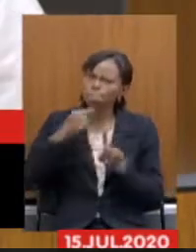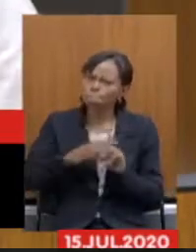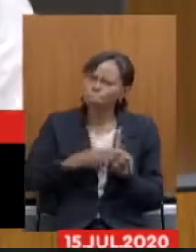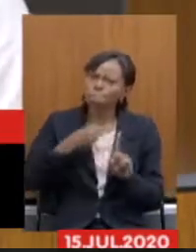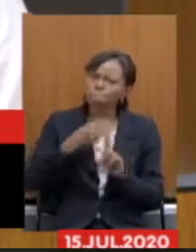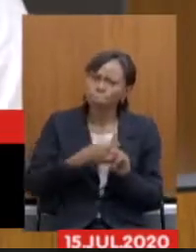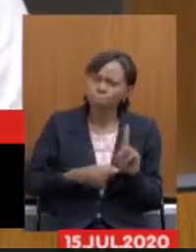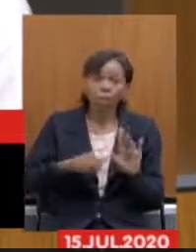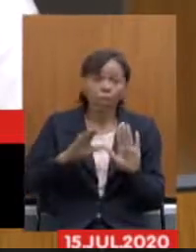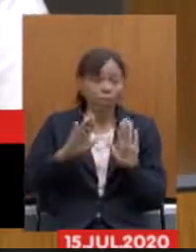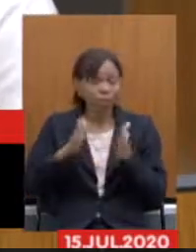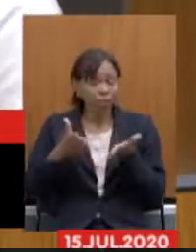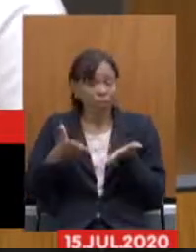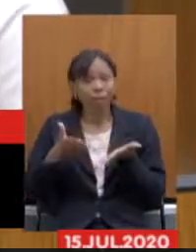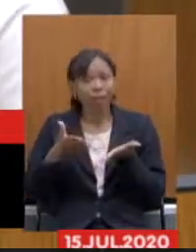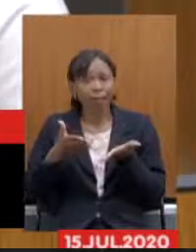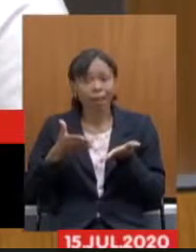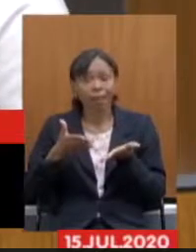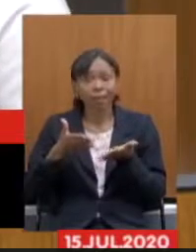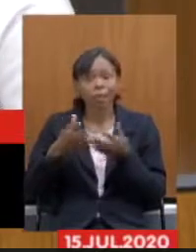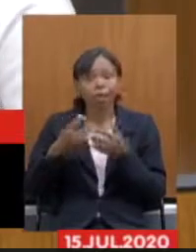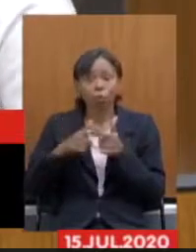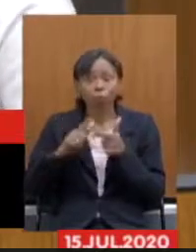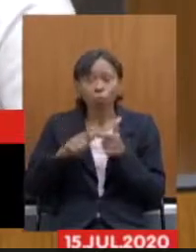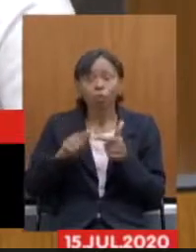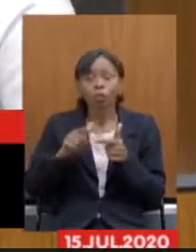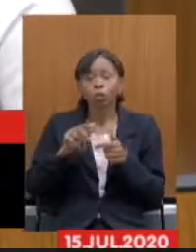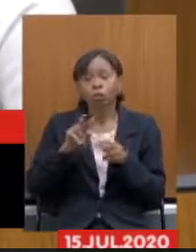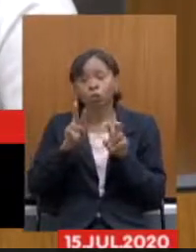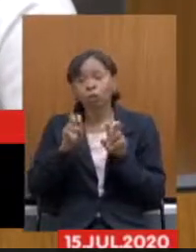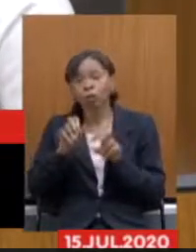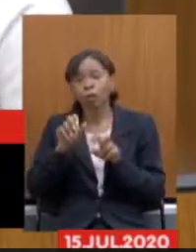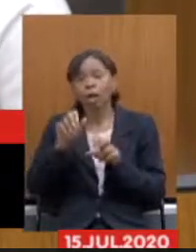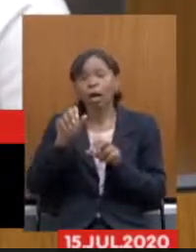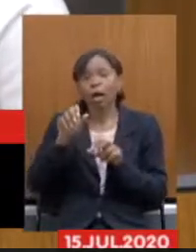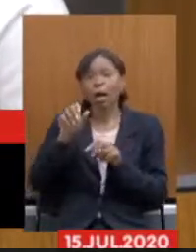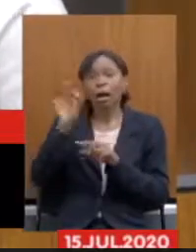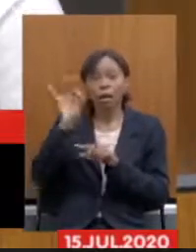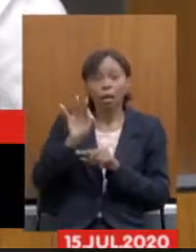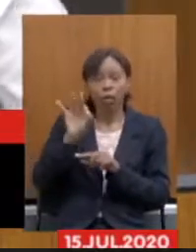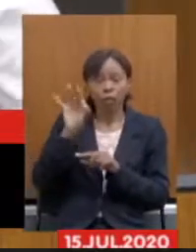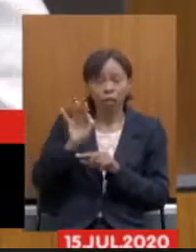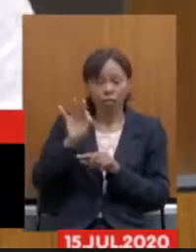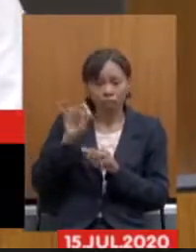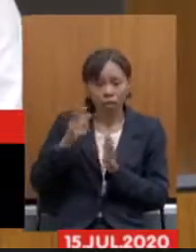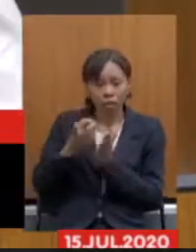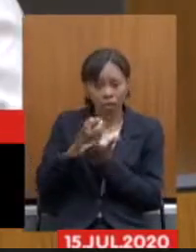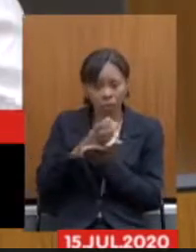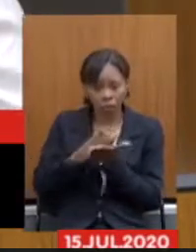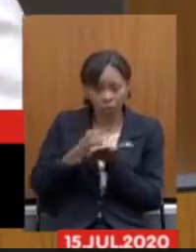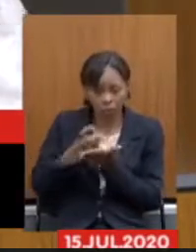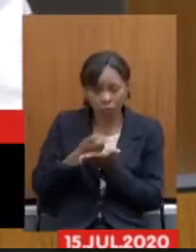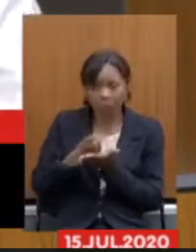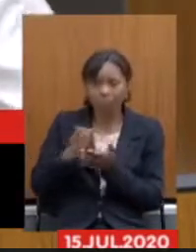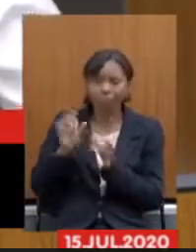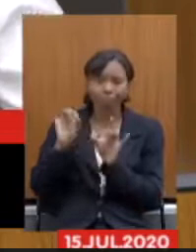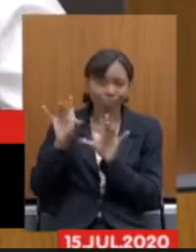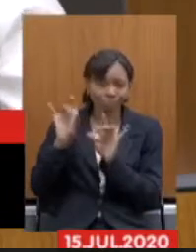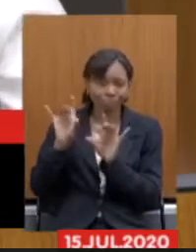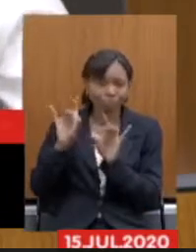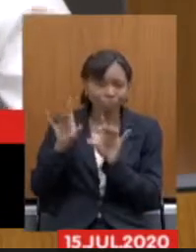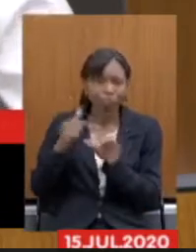demanda da questão da alíquota extraordinária é claro que eu já expliquei aqui que como